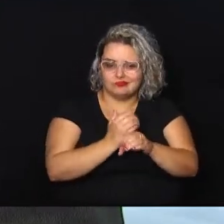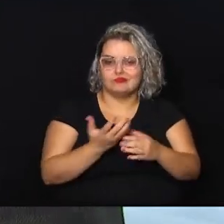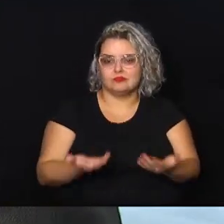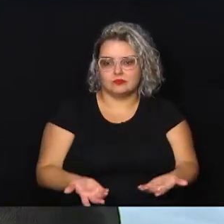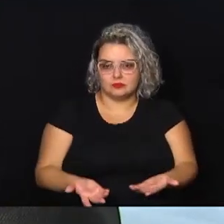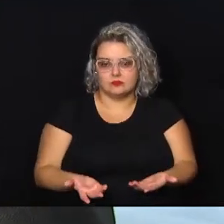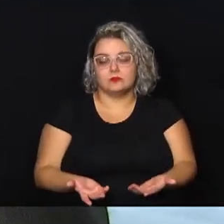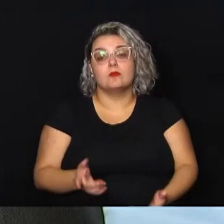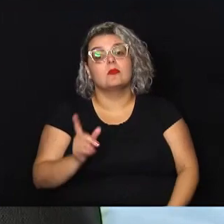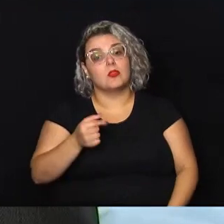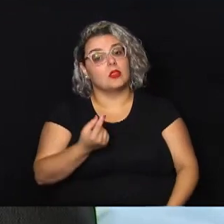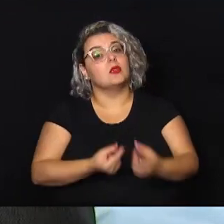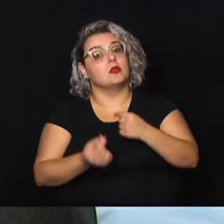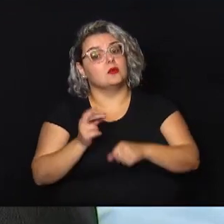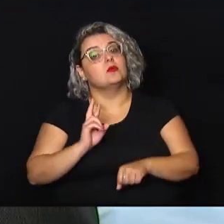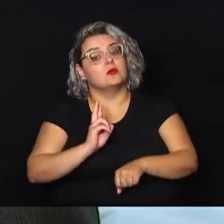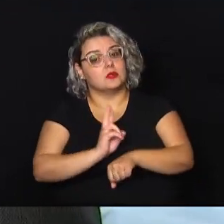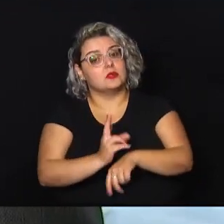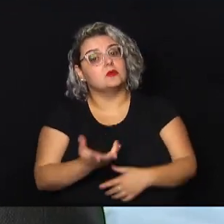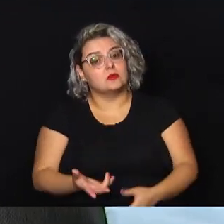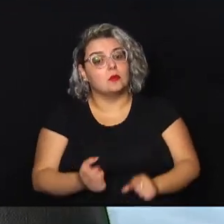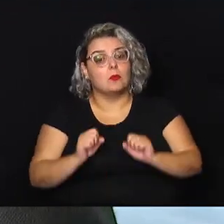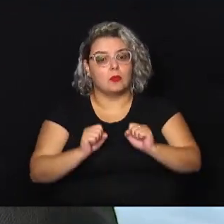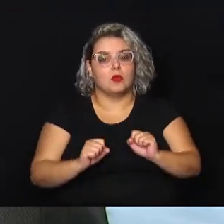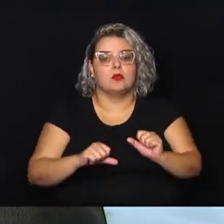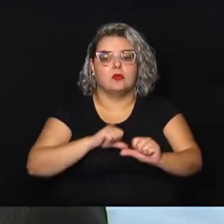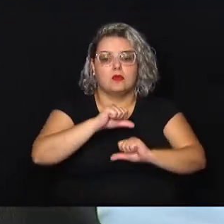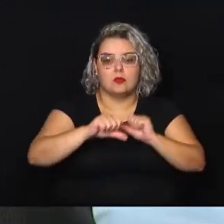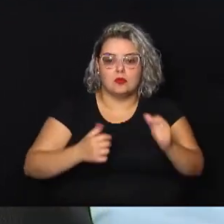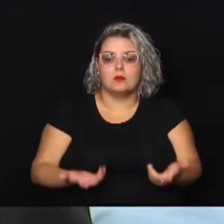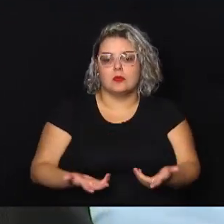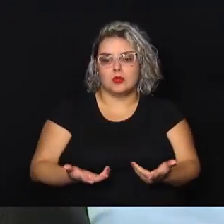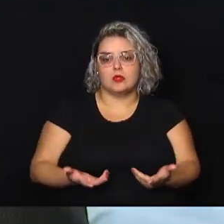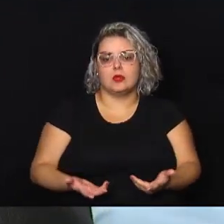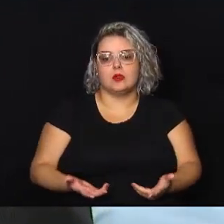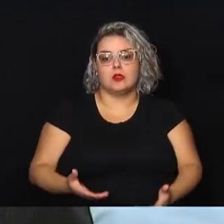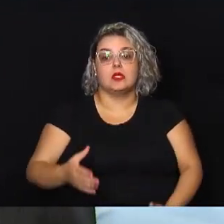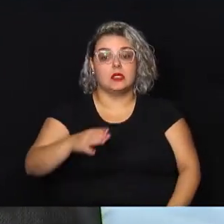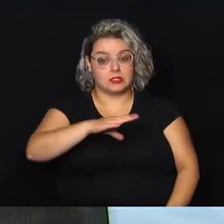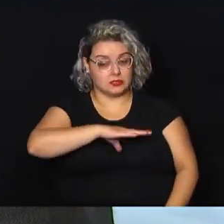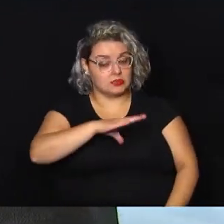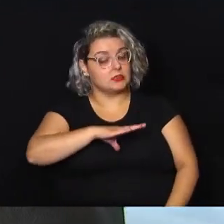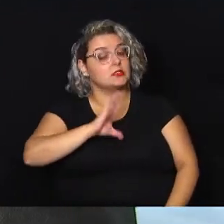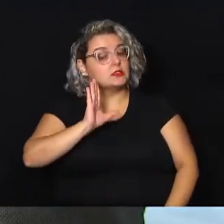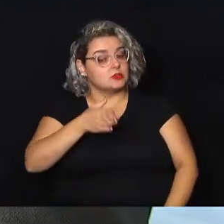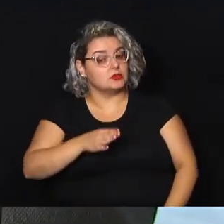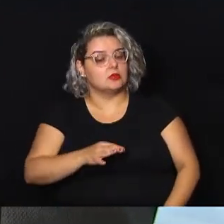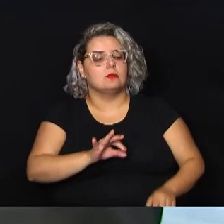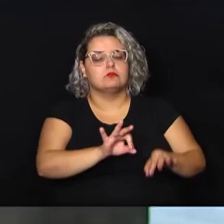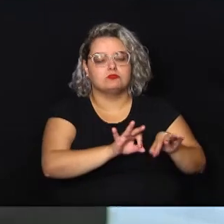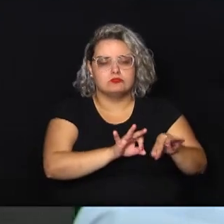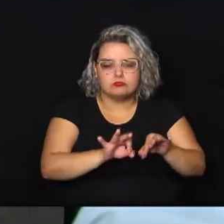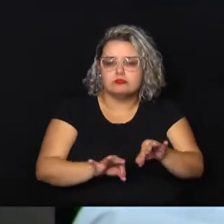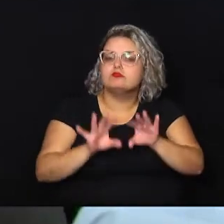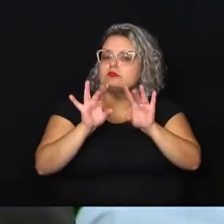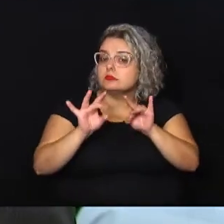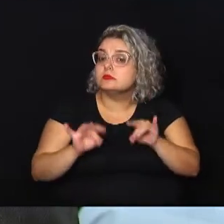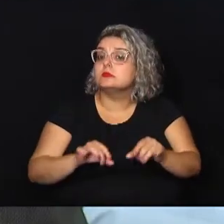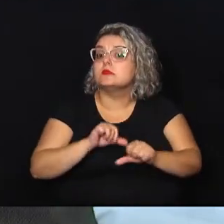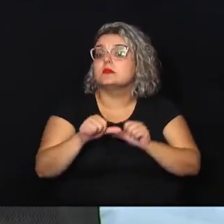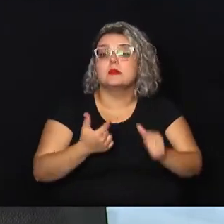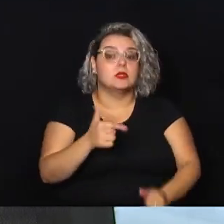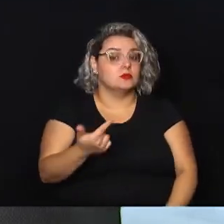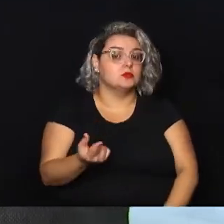E com esse recurso vai ser possível fazer essa mudança que o município já havia projetando para fazer essa alteração, mas não havia o